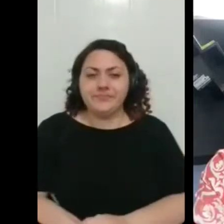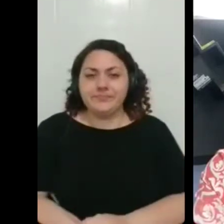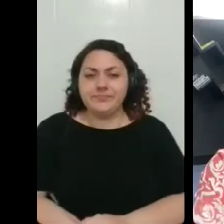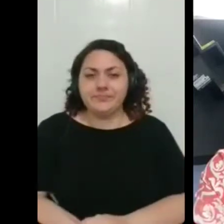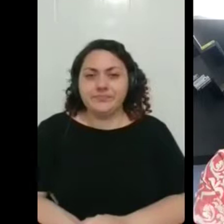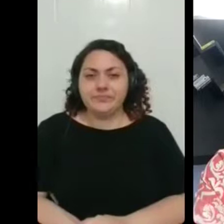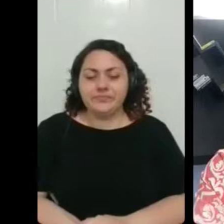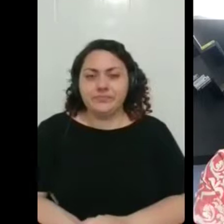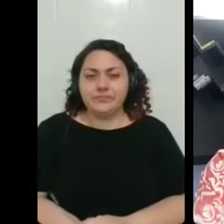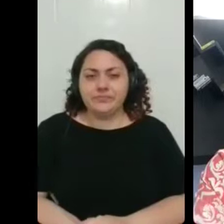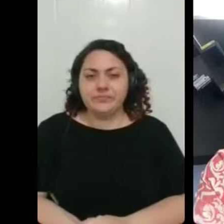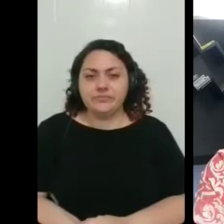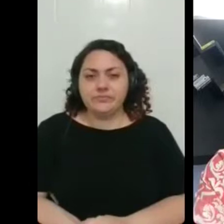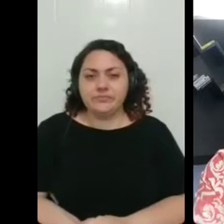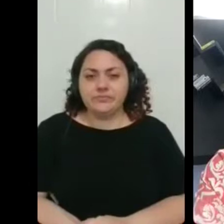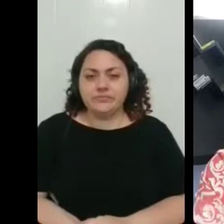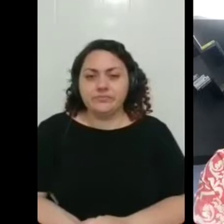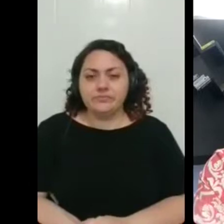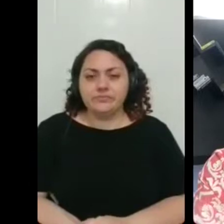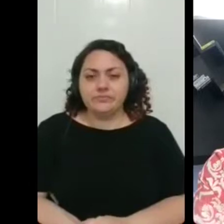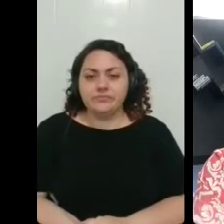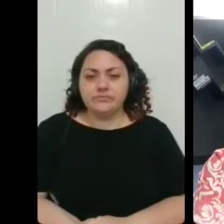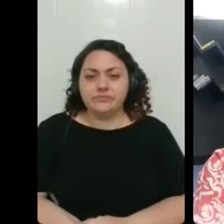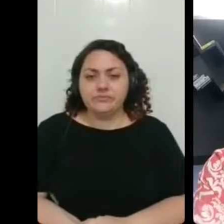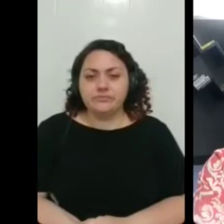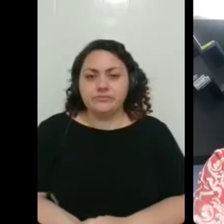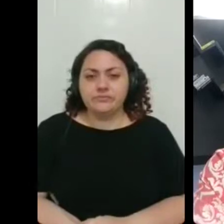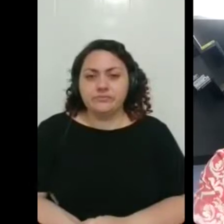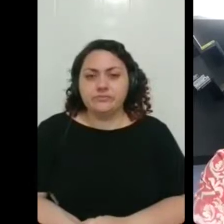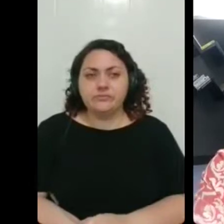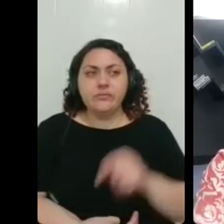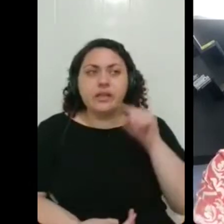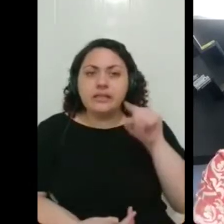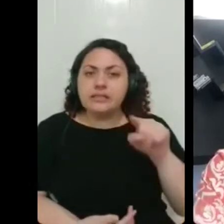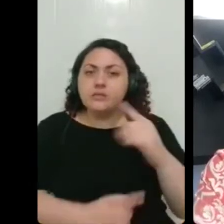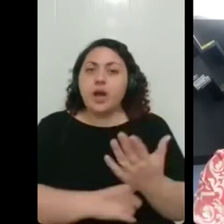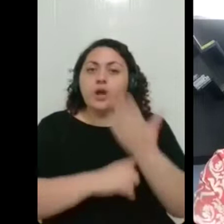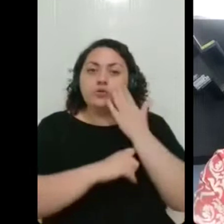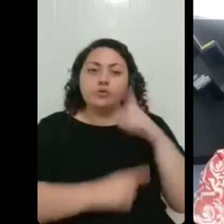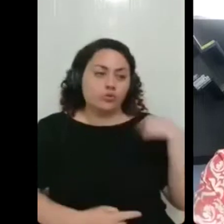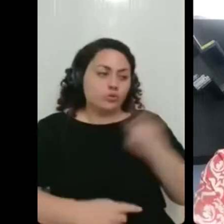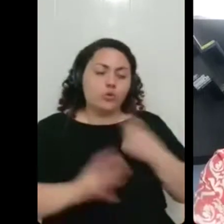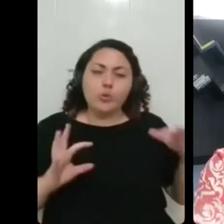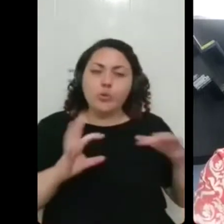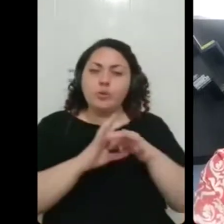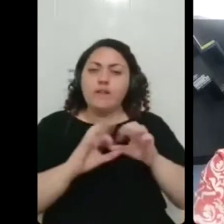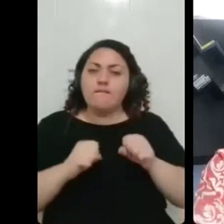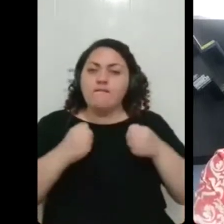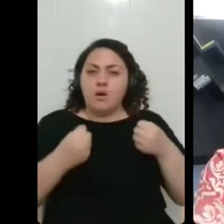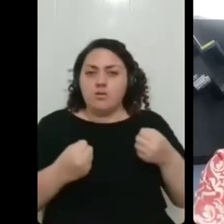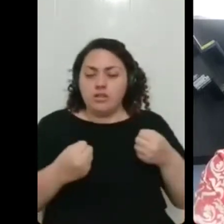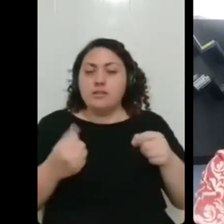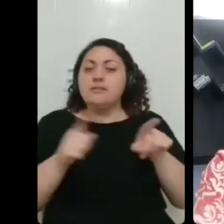e como isso nos uniu e nos fortaleceu sabe? e como isso abriu meus olhos para outras coisas